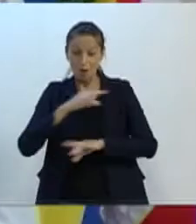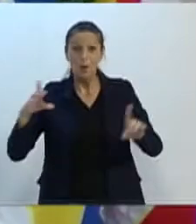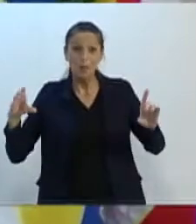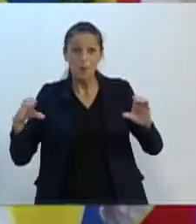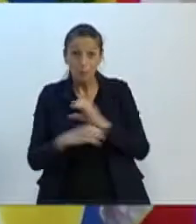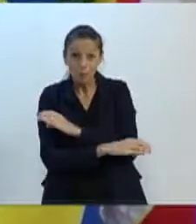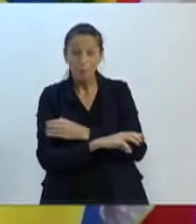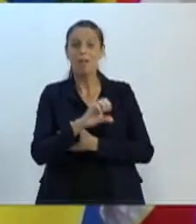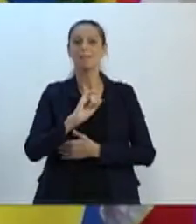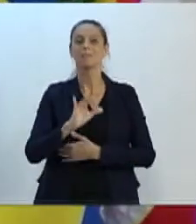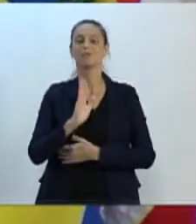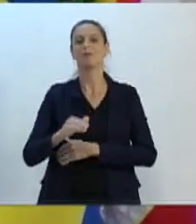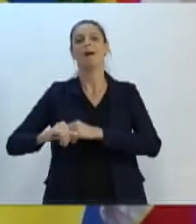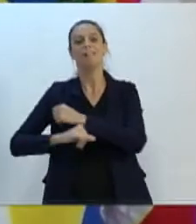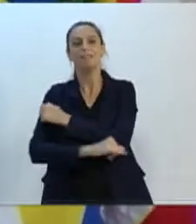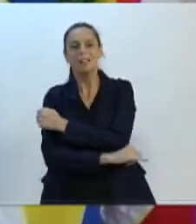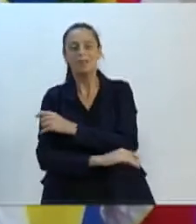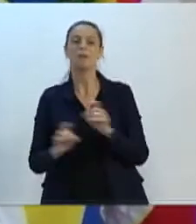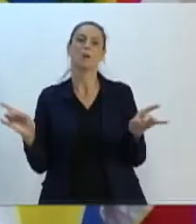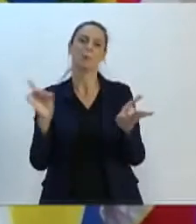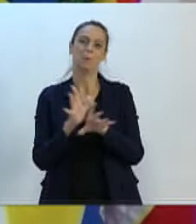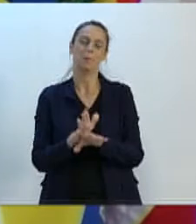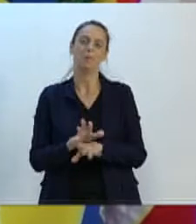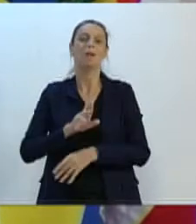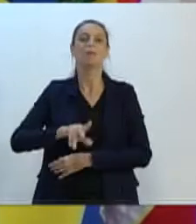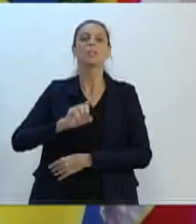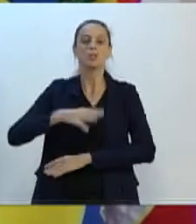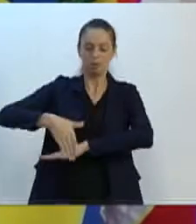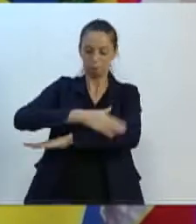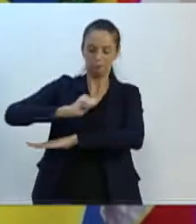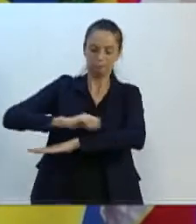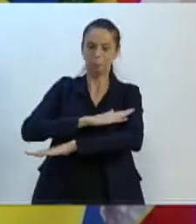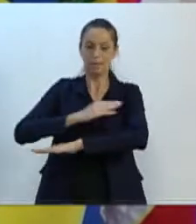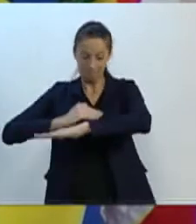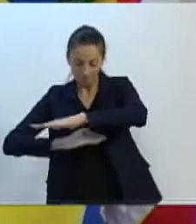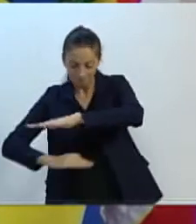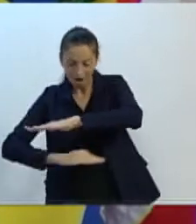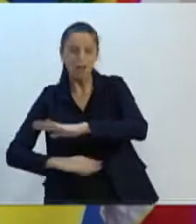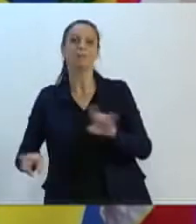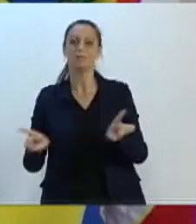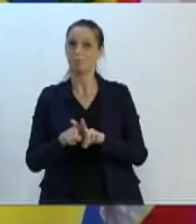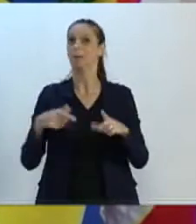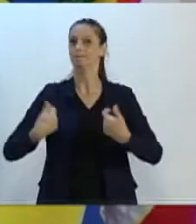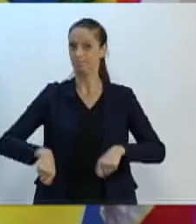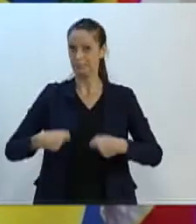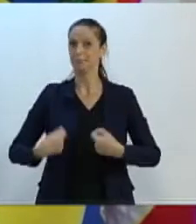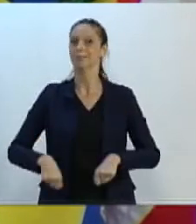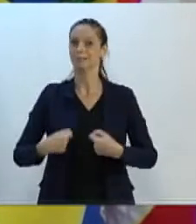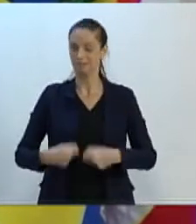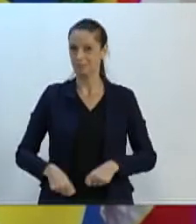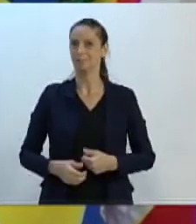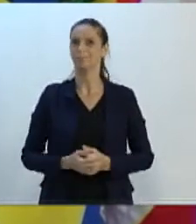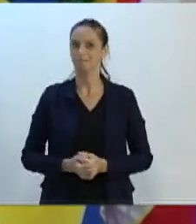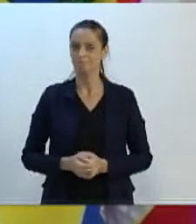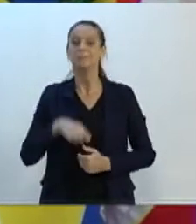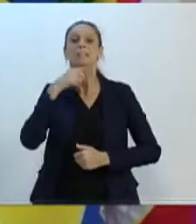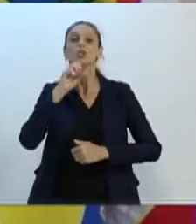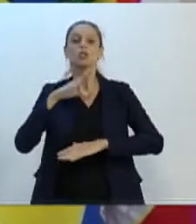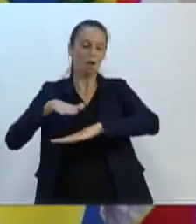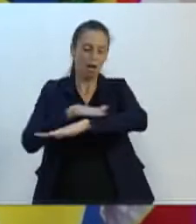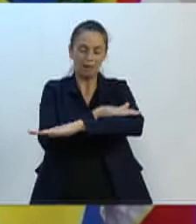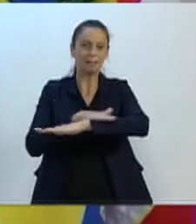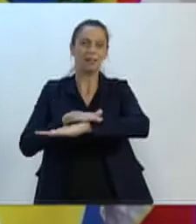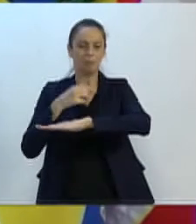toda uma infraestrutura e não apenas um determinado produto ser colocado em cima de